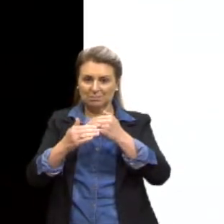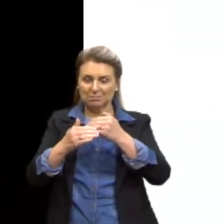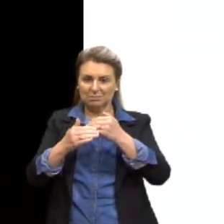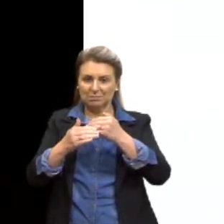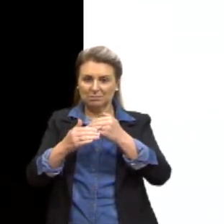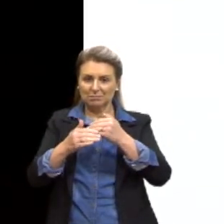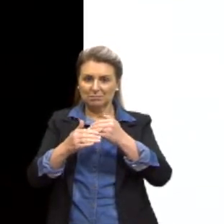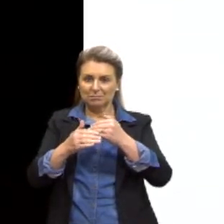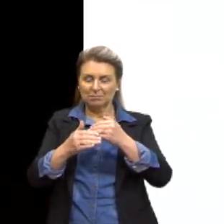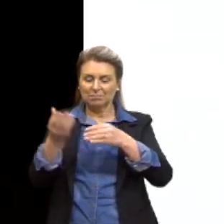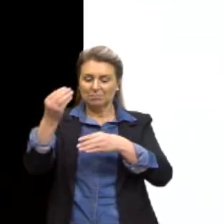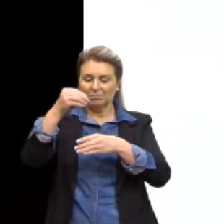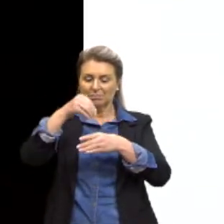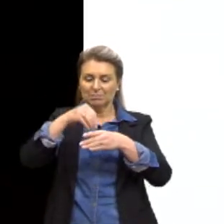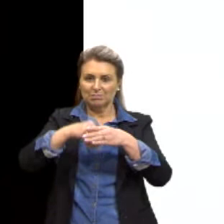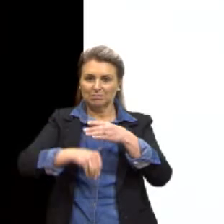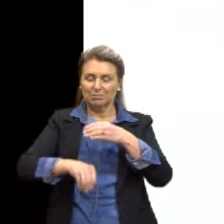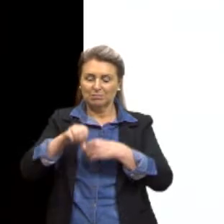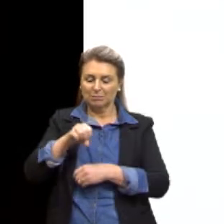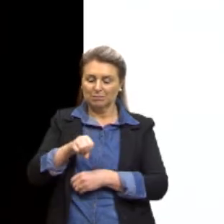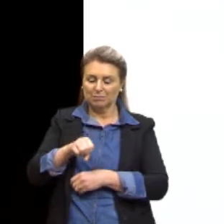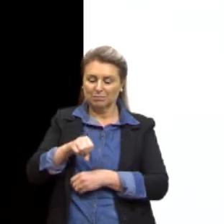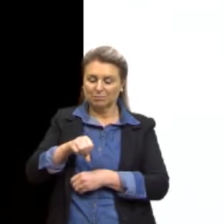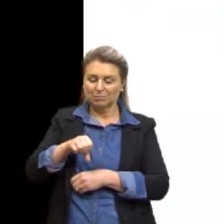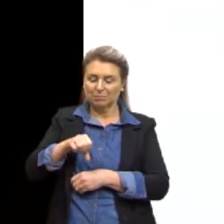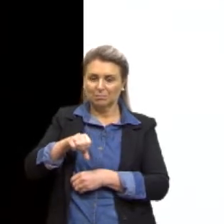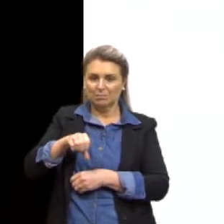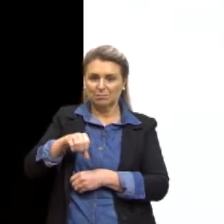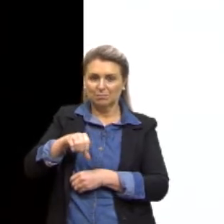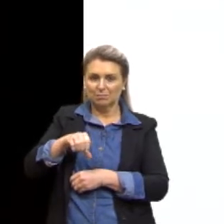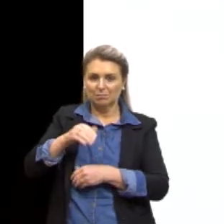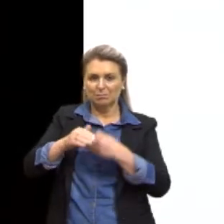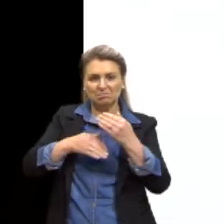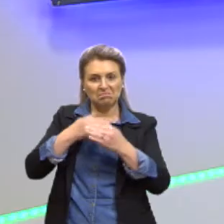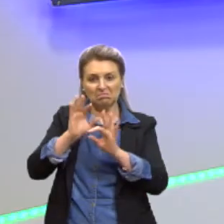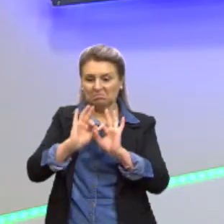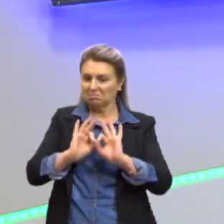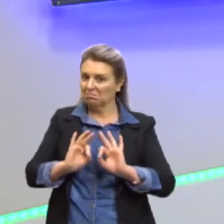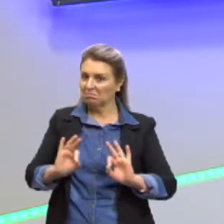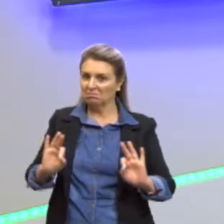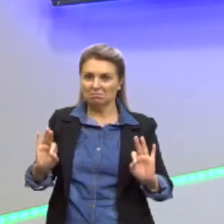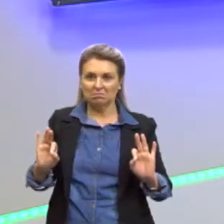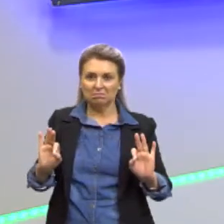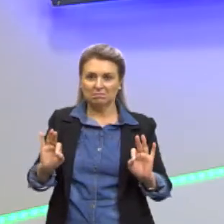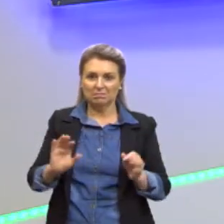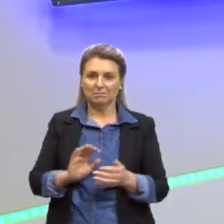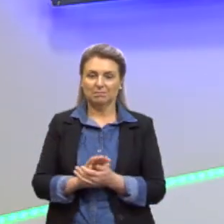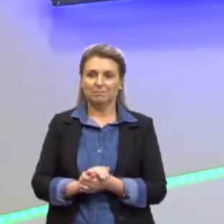né? E dentro do embrião se desenvolvem normalmente, tá?